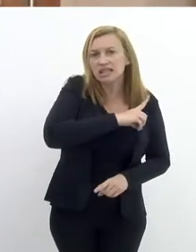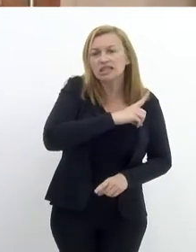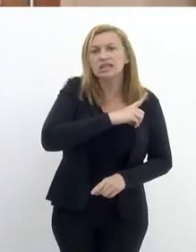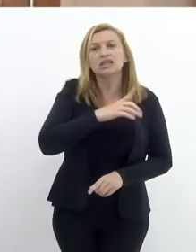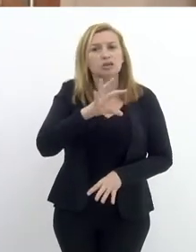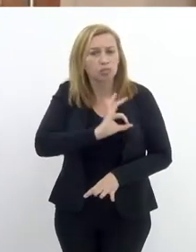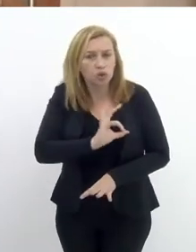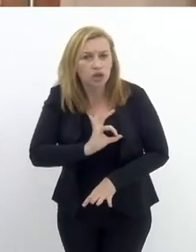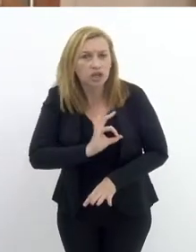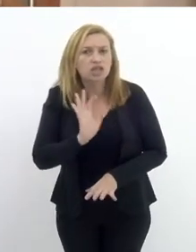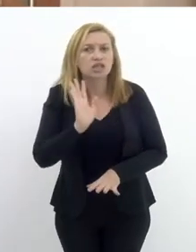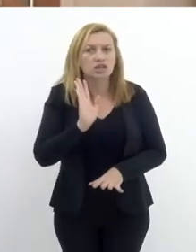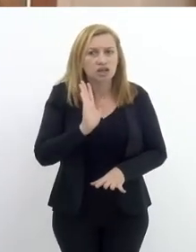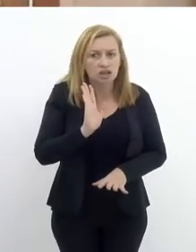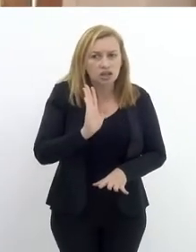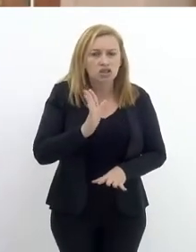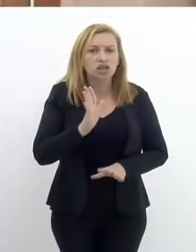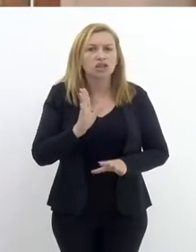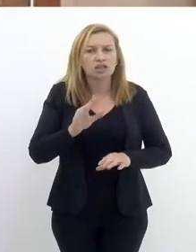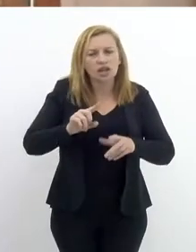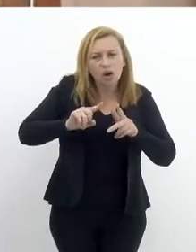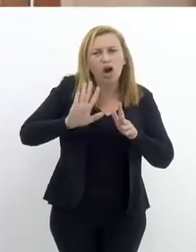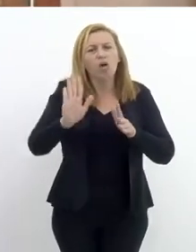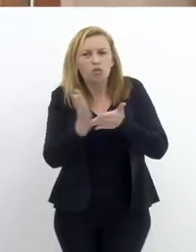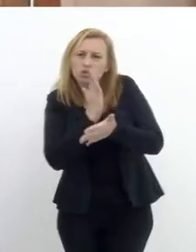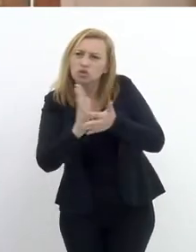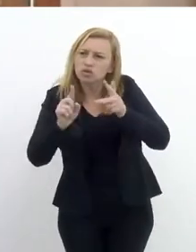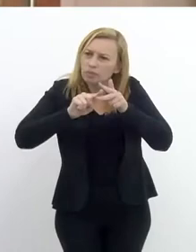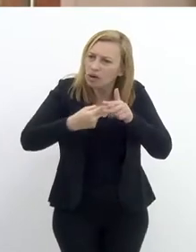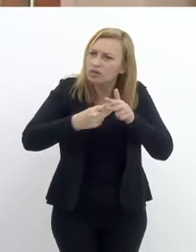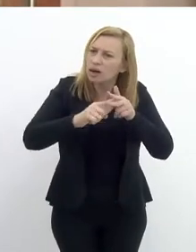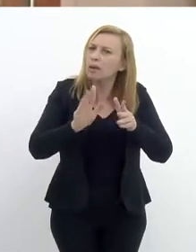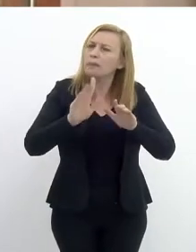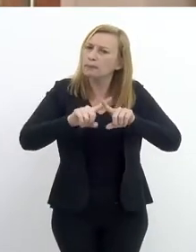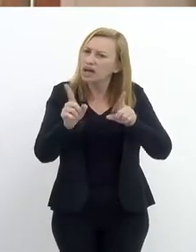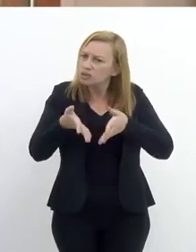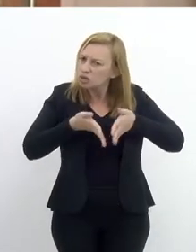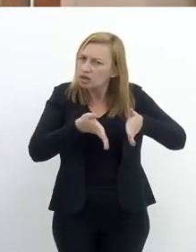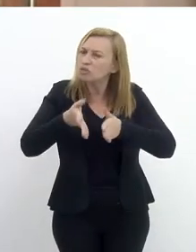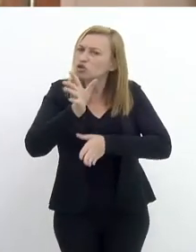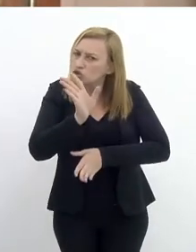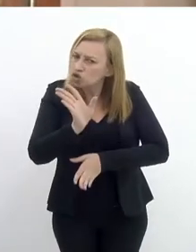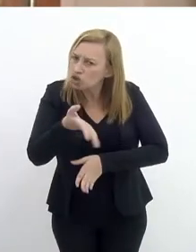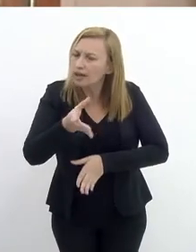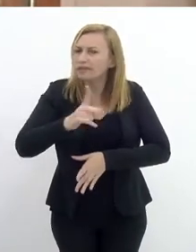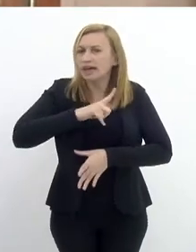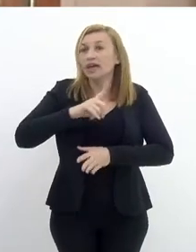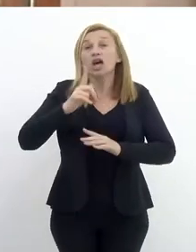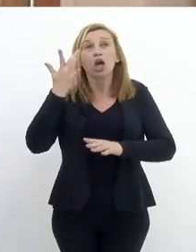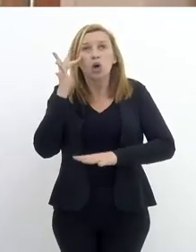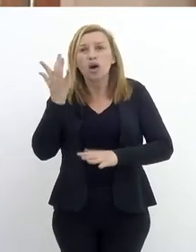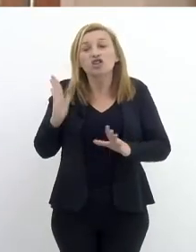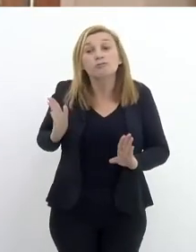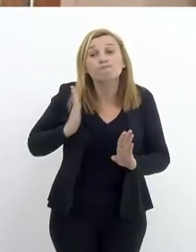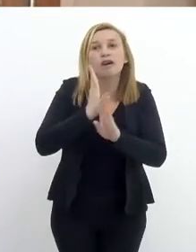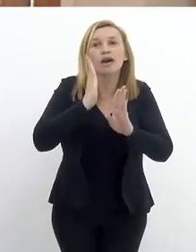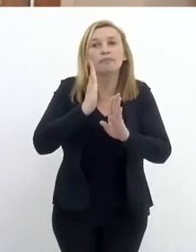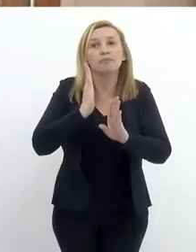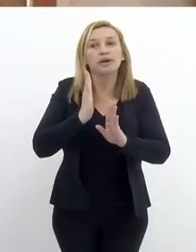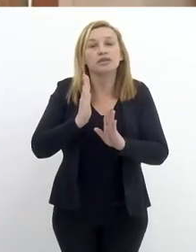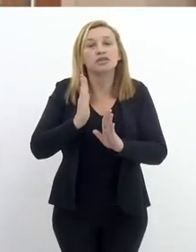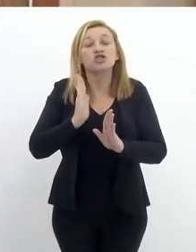Delegacia de Polícia, ou seja, tem coisas para serem ajustadas, mas já existe um caminho. Eu acho que, de repente,